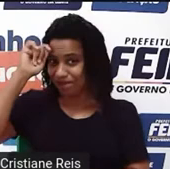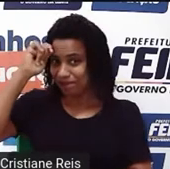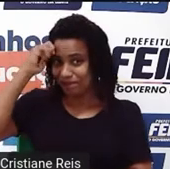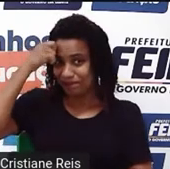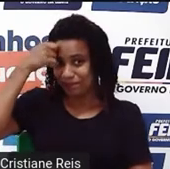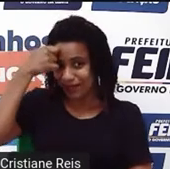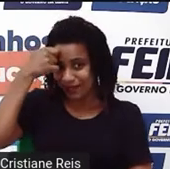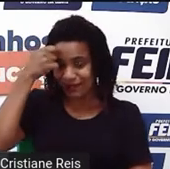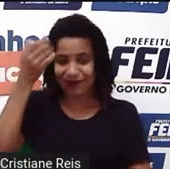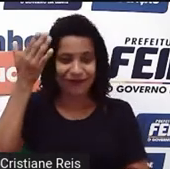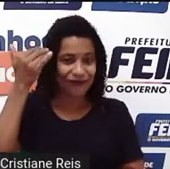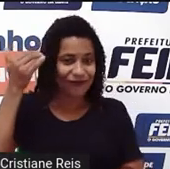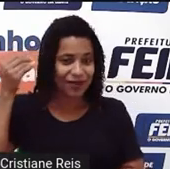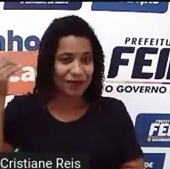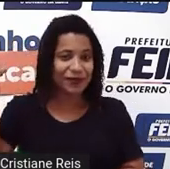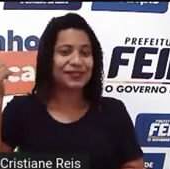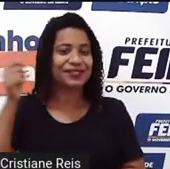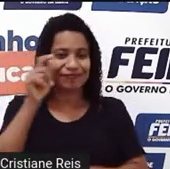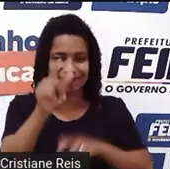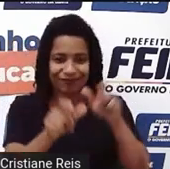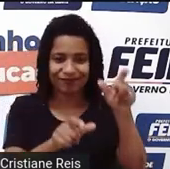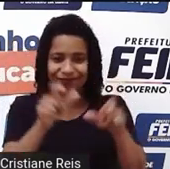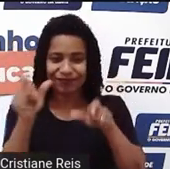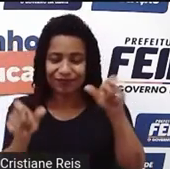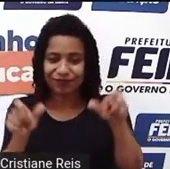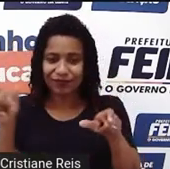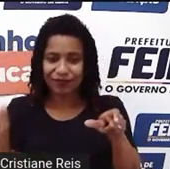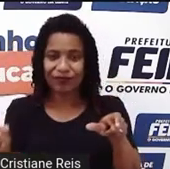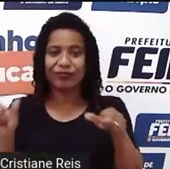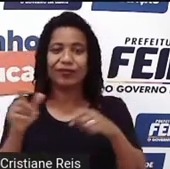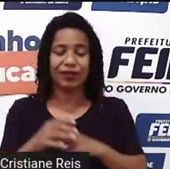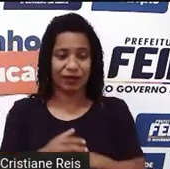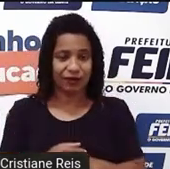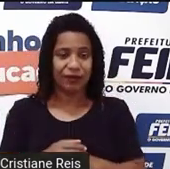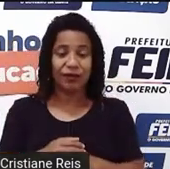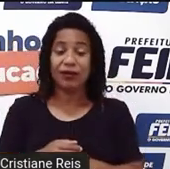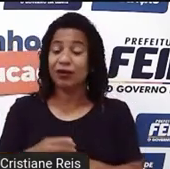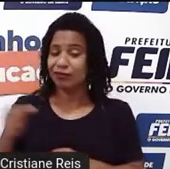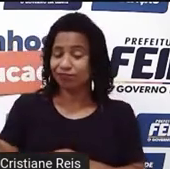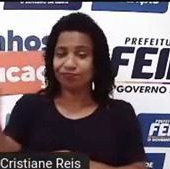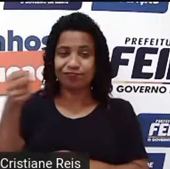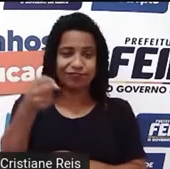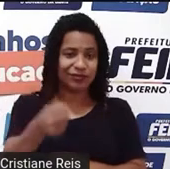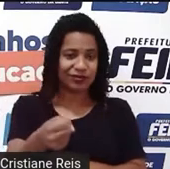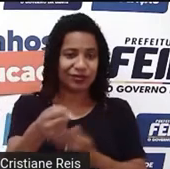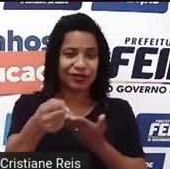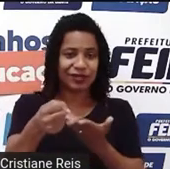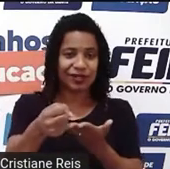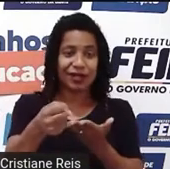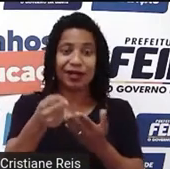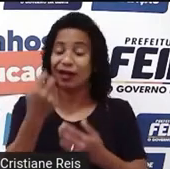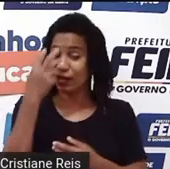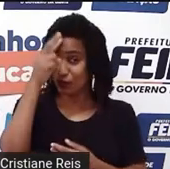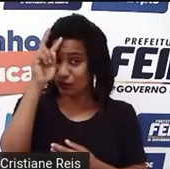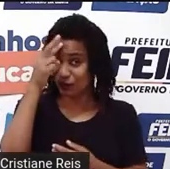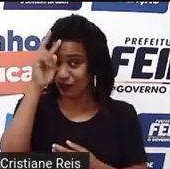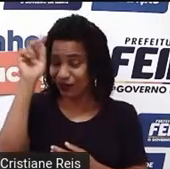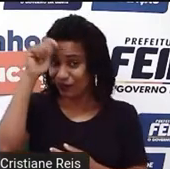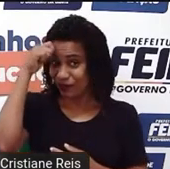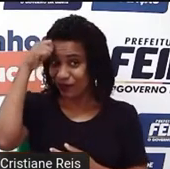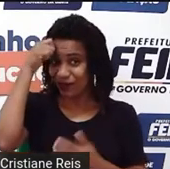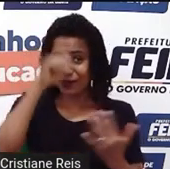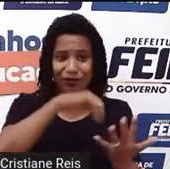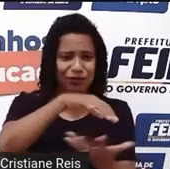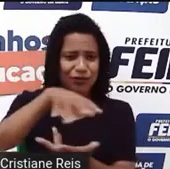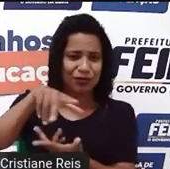famosas negras que representam a história negra no mundo. Let's go!